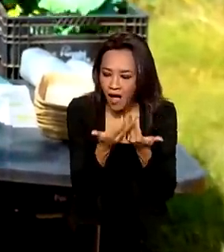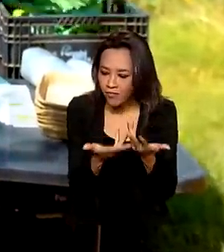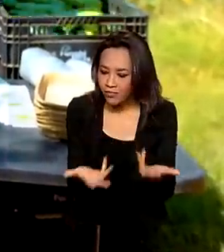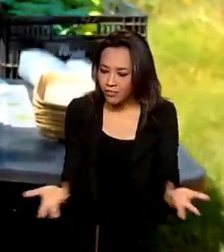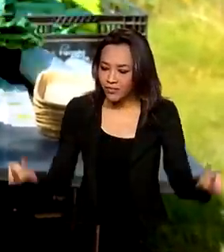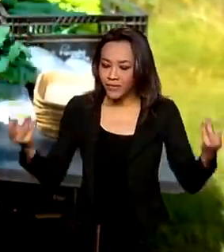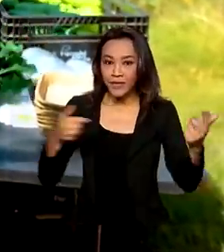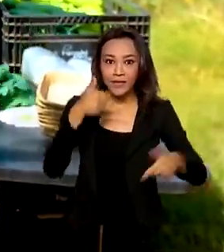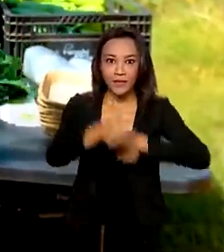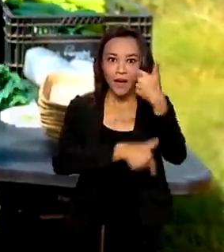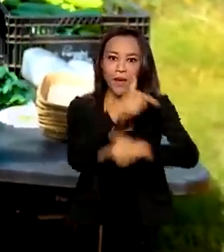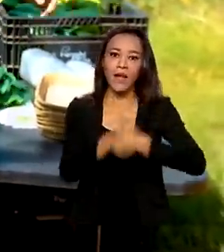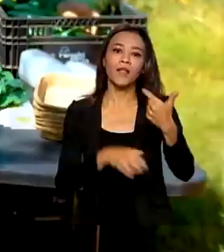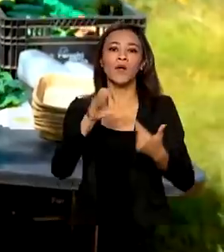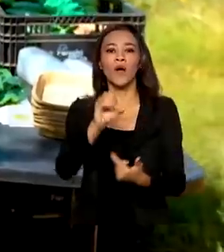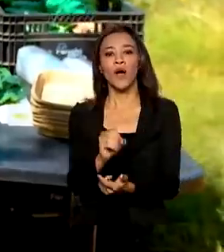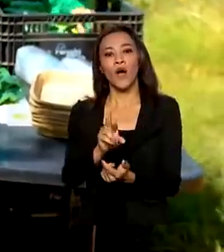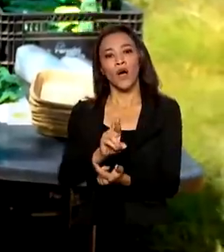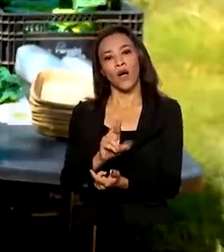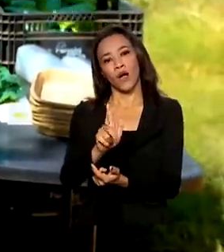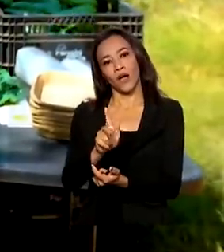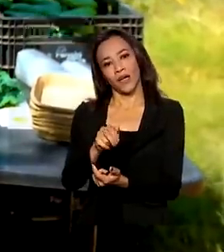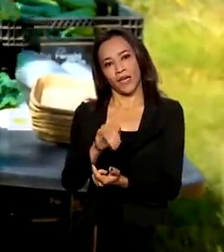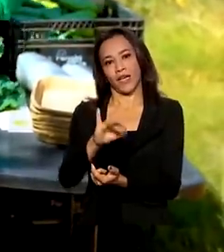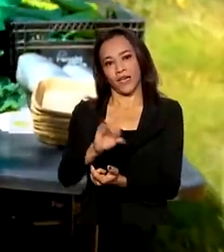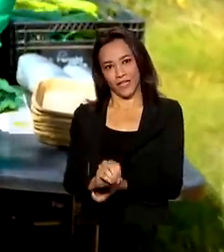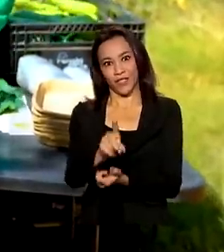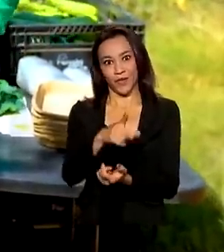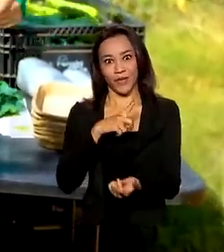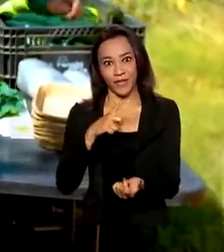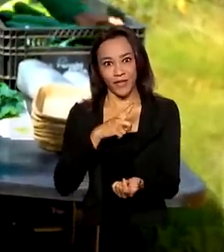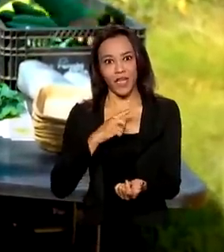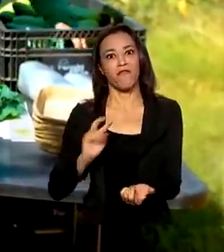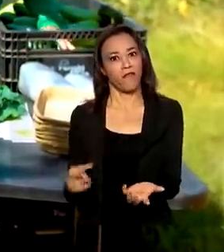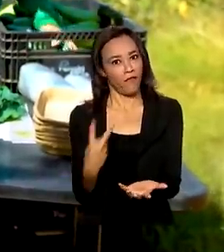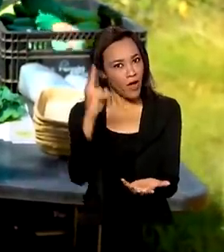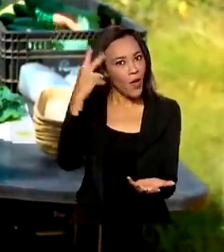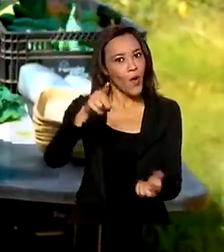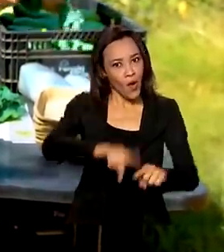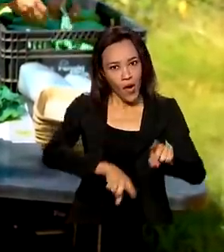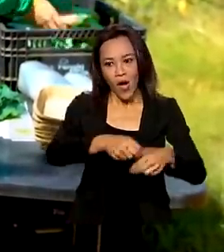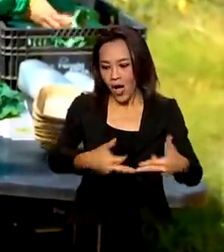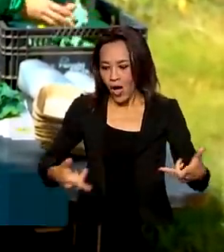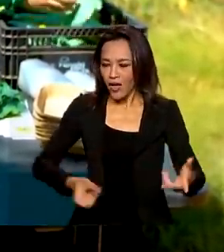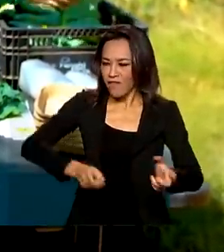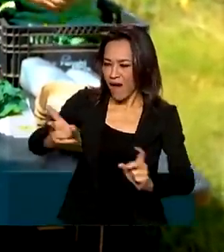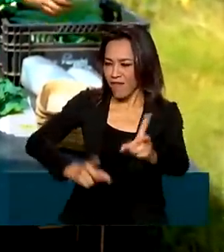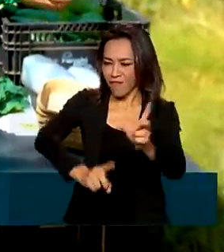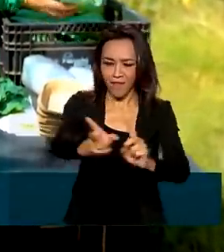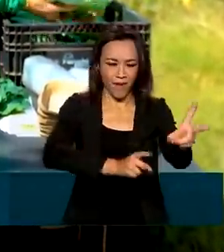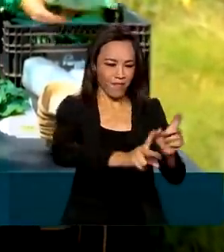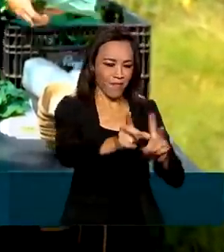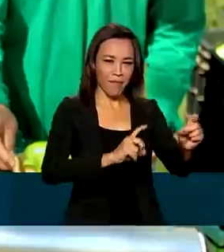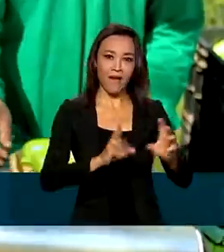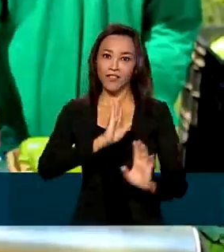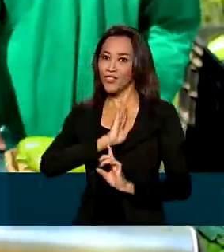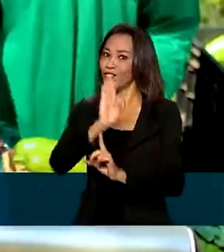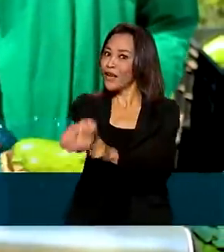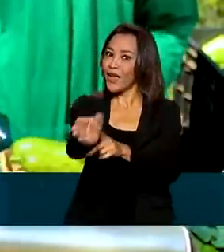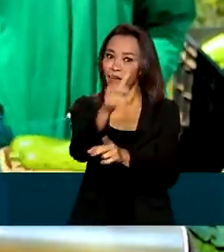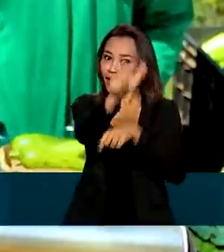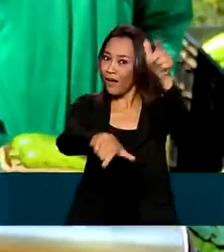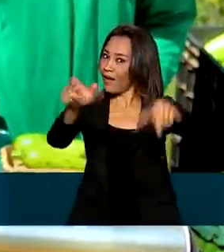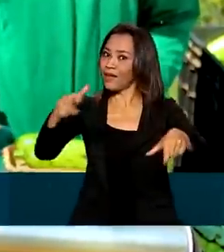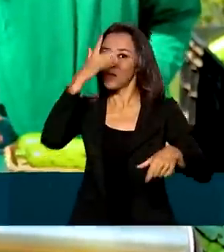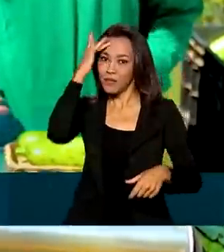orgânicos, os pequenos agricultores agregam valor aos seus produtos e ganham mais vendendo diretamente aos consumidores. É